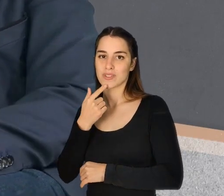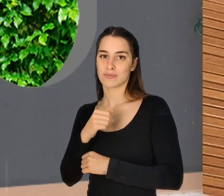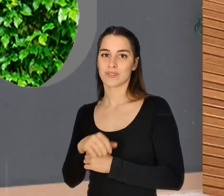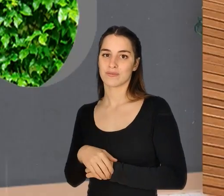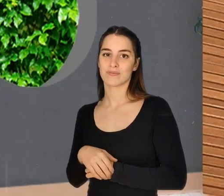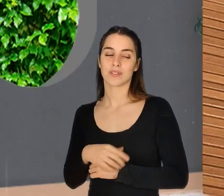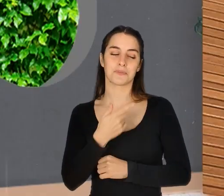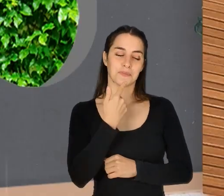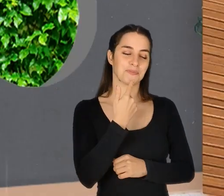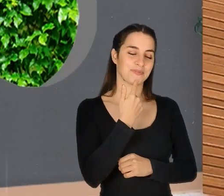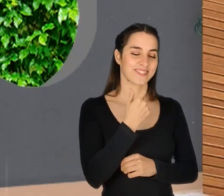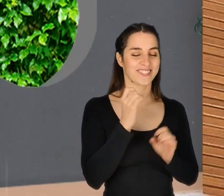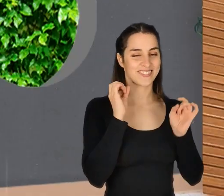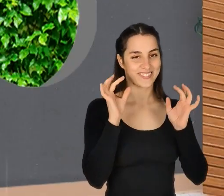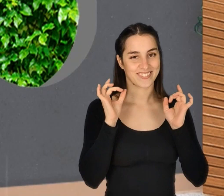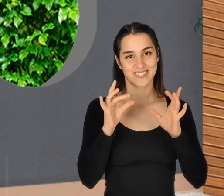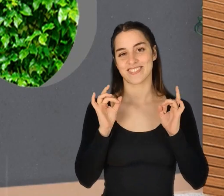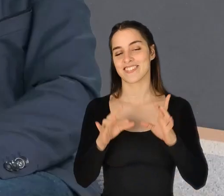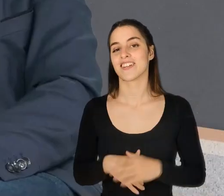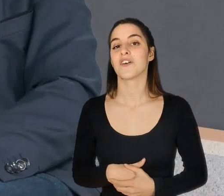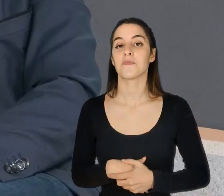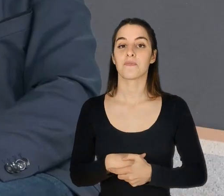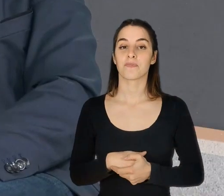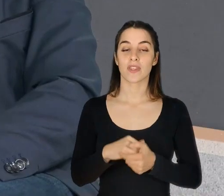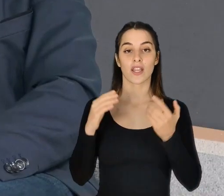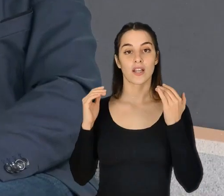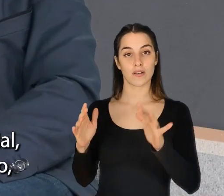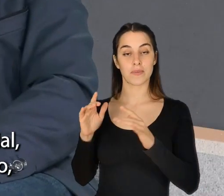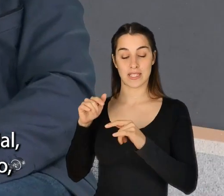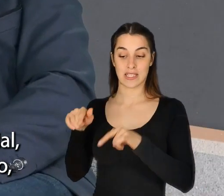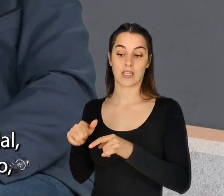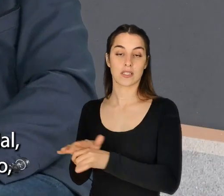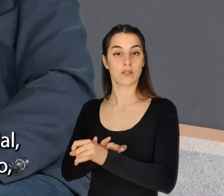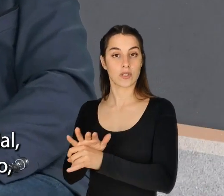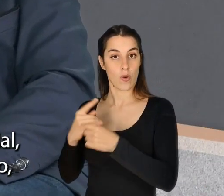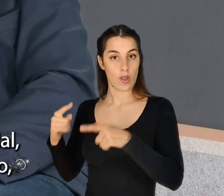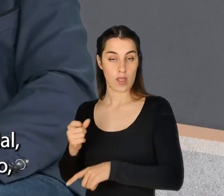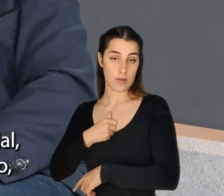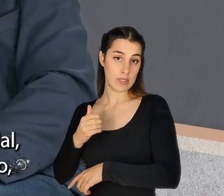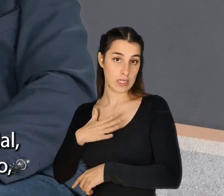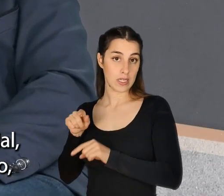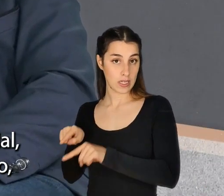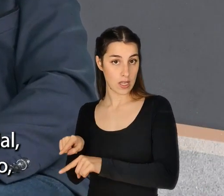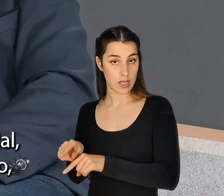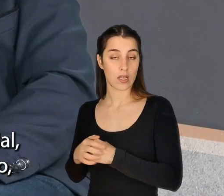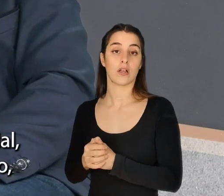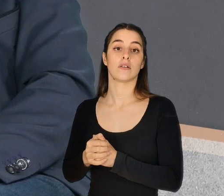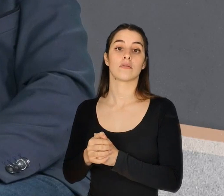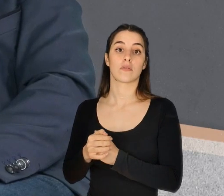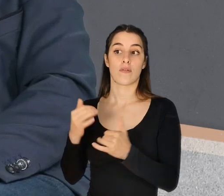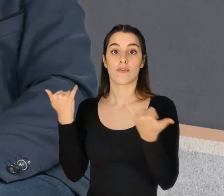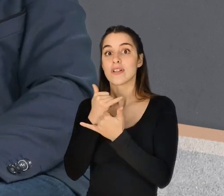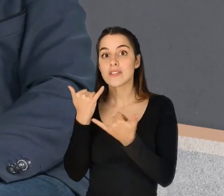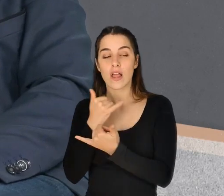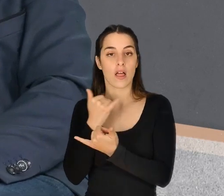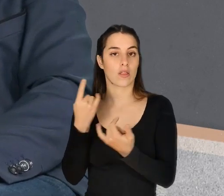Entendo, entendo. Estou a brincar. Mas a questão aqui é, no setor empresarial, acho que já todos passámos por isso, porque